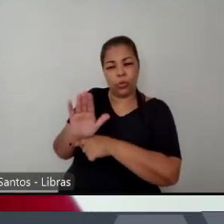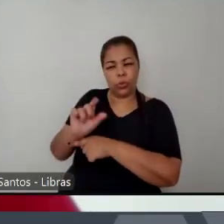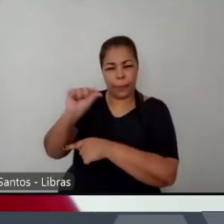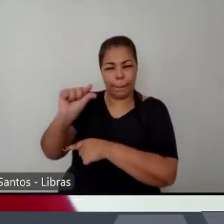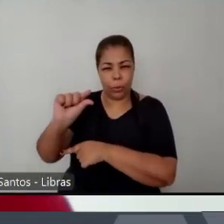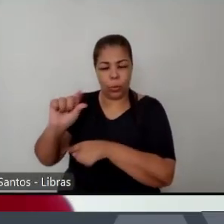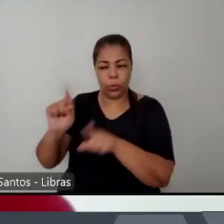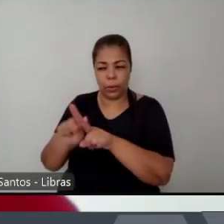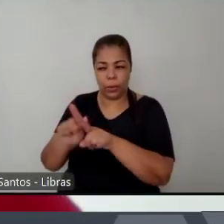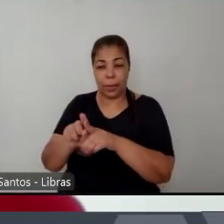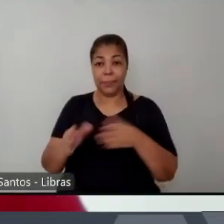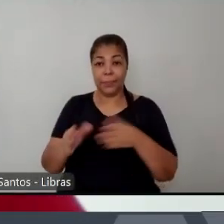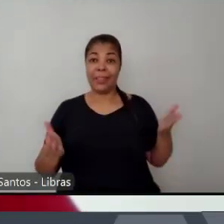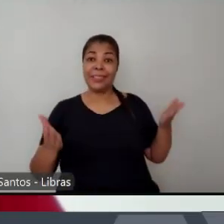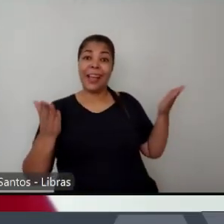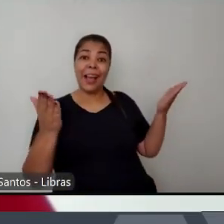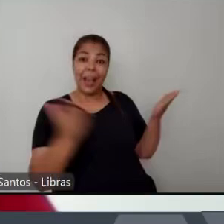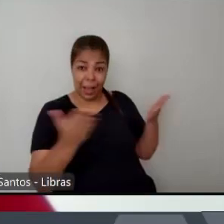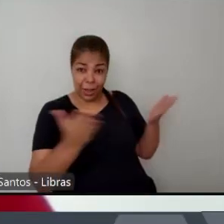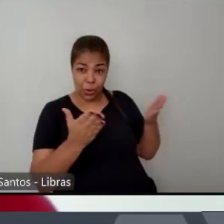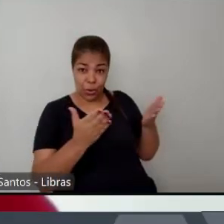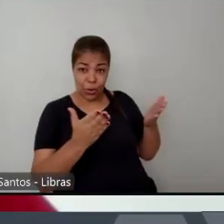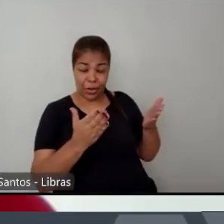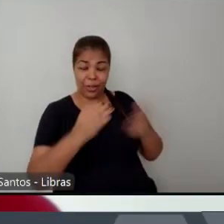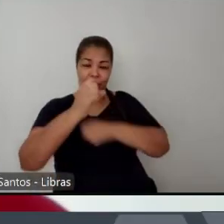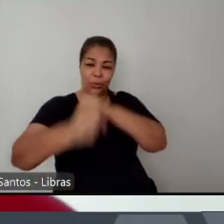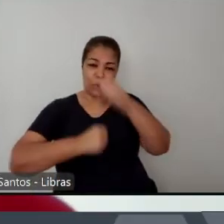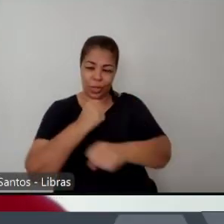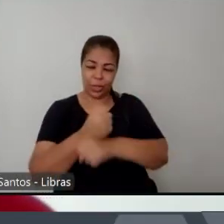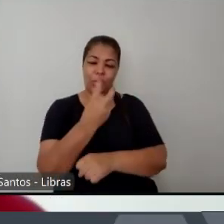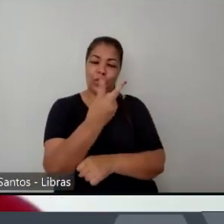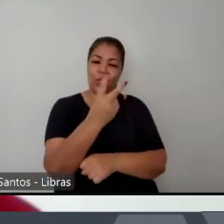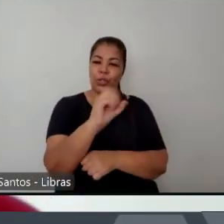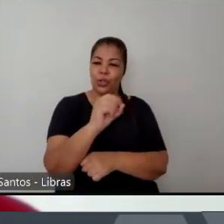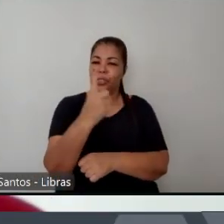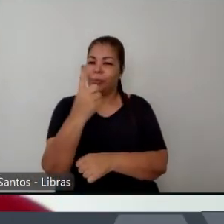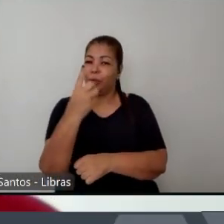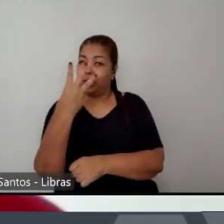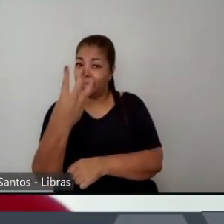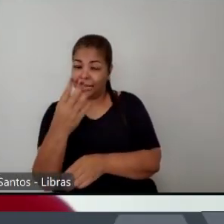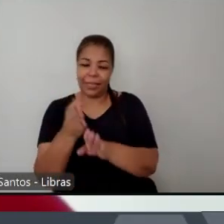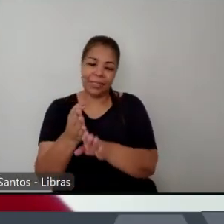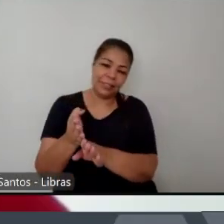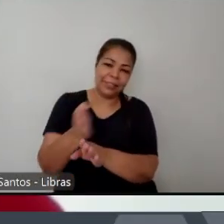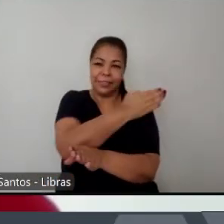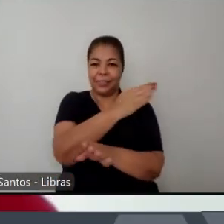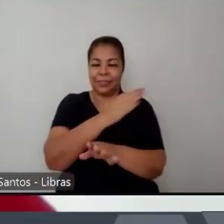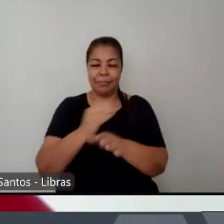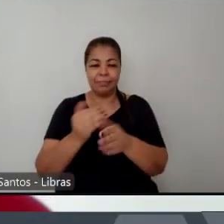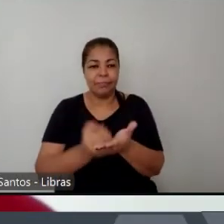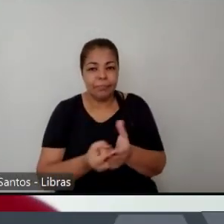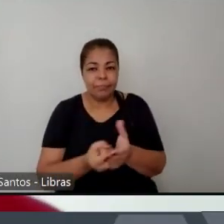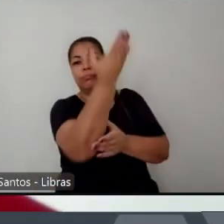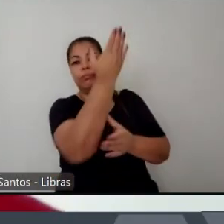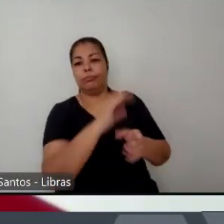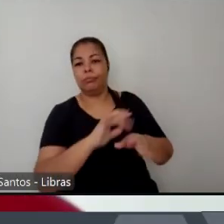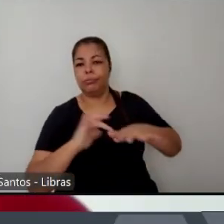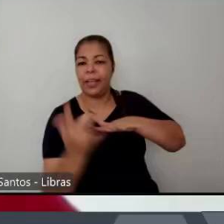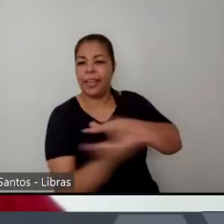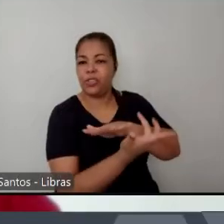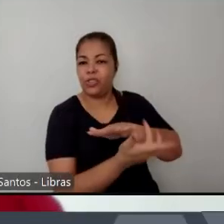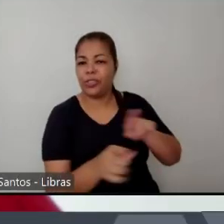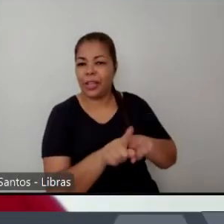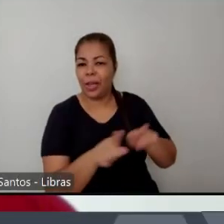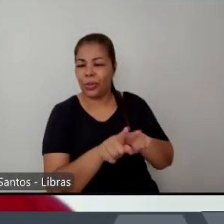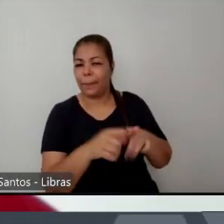caído a ficha a partir de 2013 a partir das redes sociais a partir de uma série de transformações que acontecem que mais